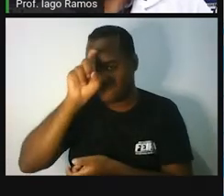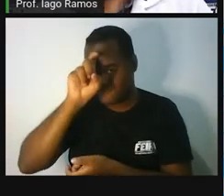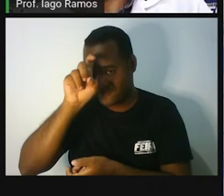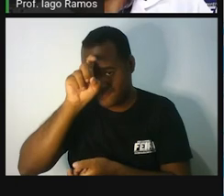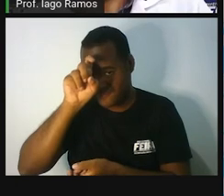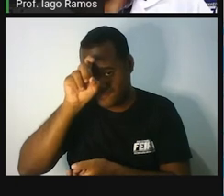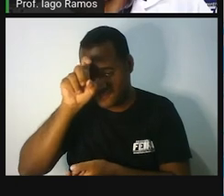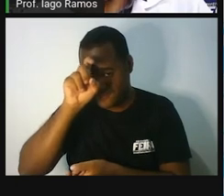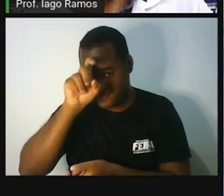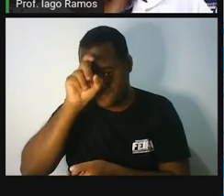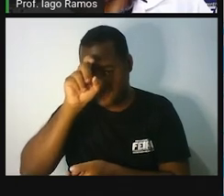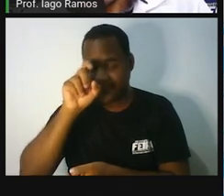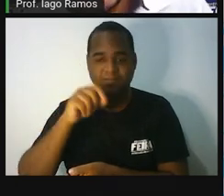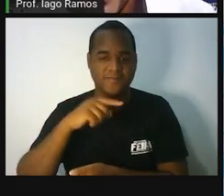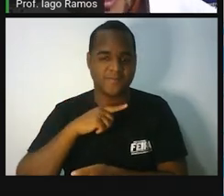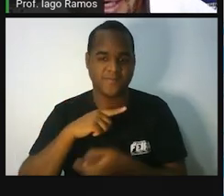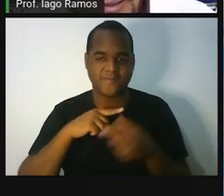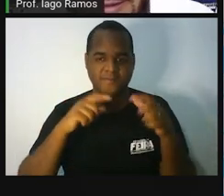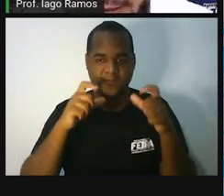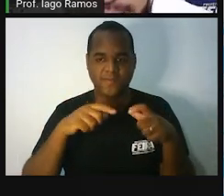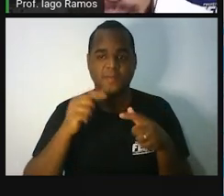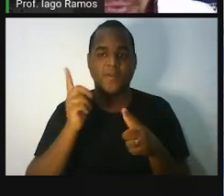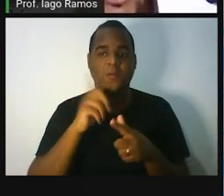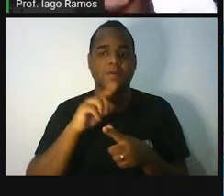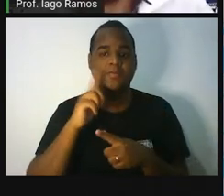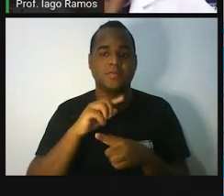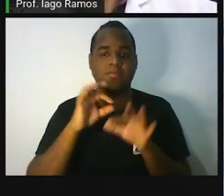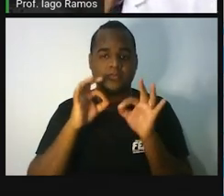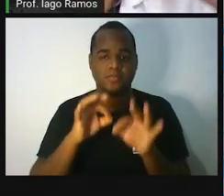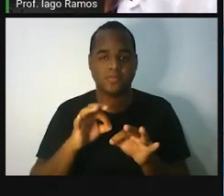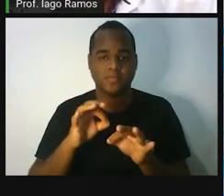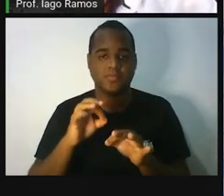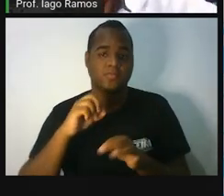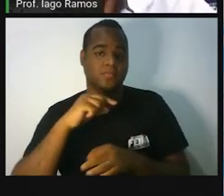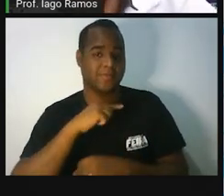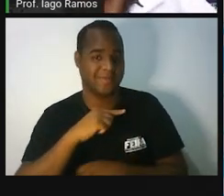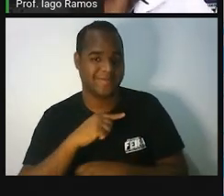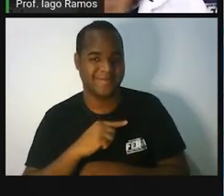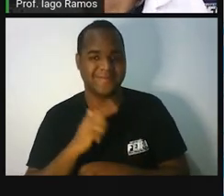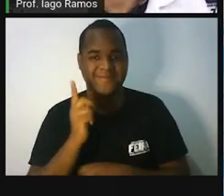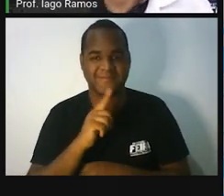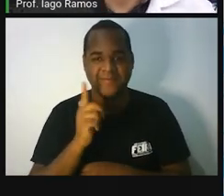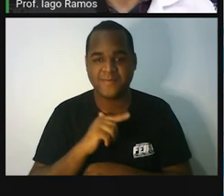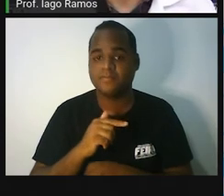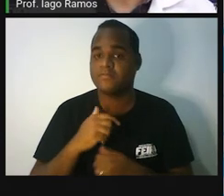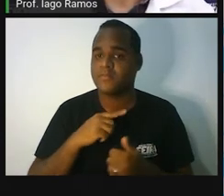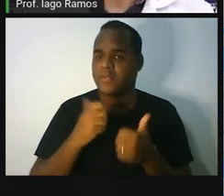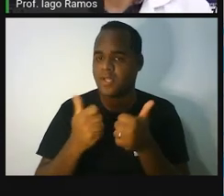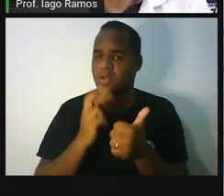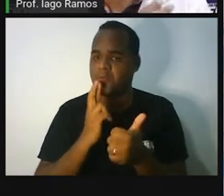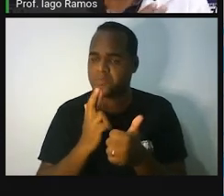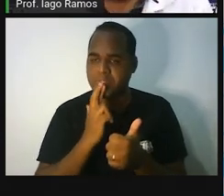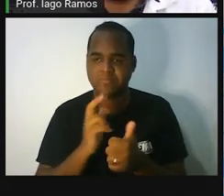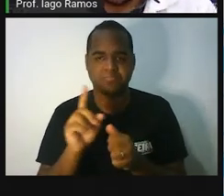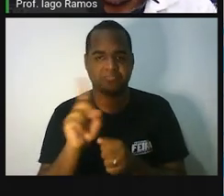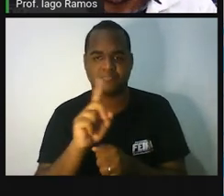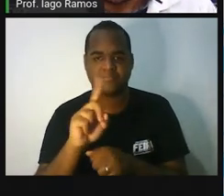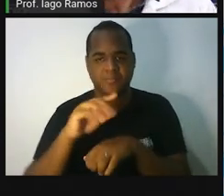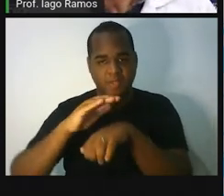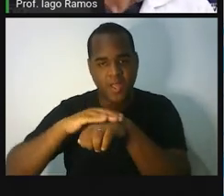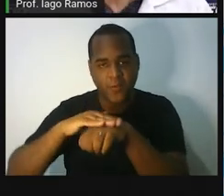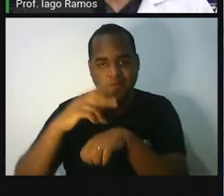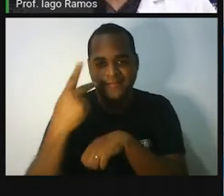Egito. Olha só. Acertamos. Já mudou para a próxima pergunta. Agora, essa eu não vou responder.